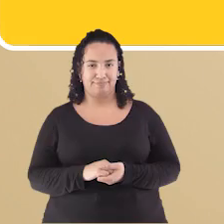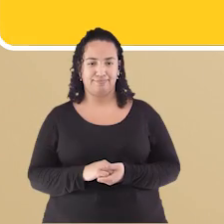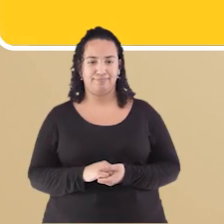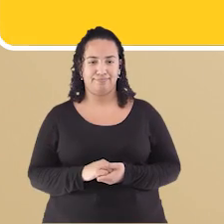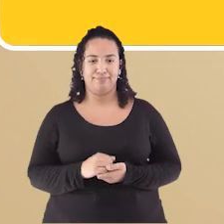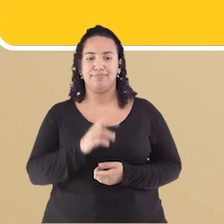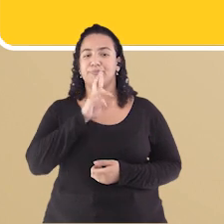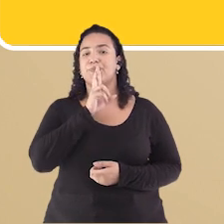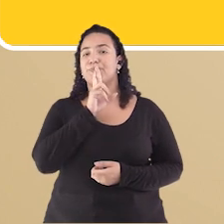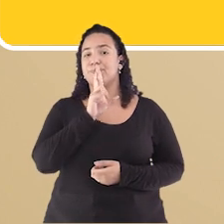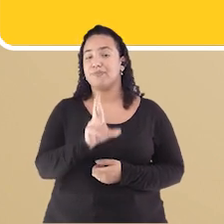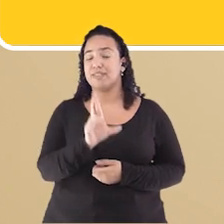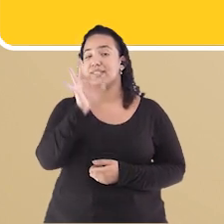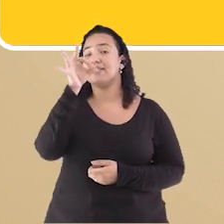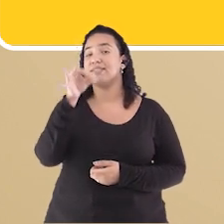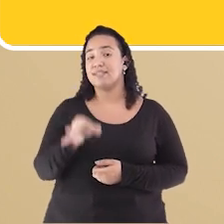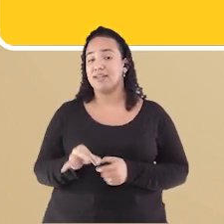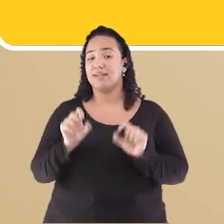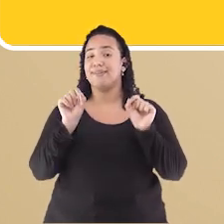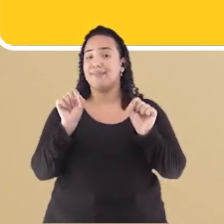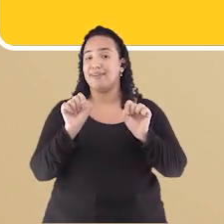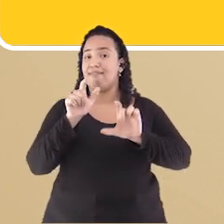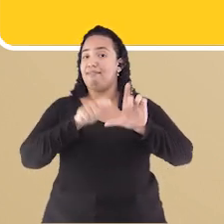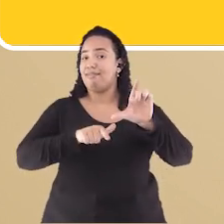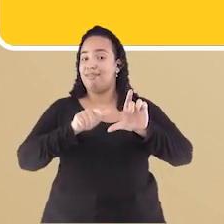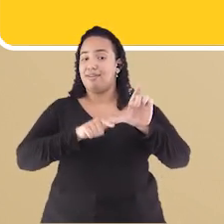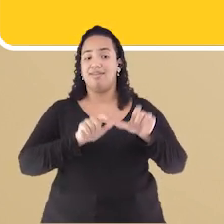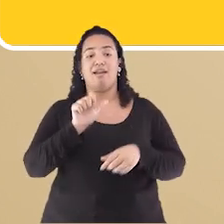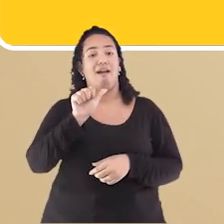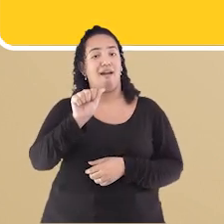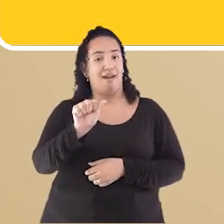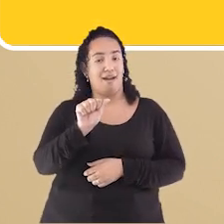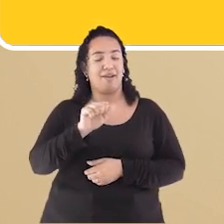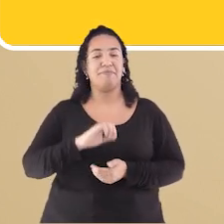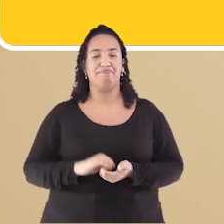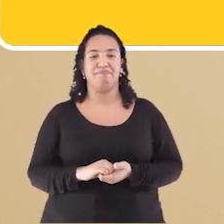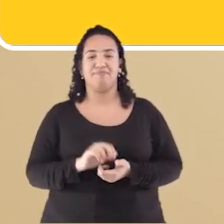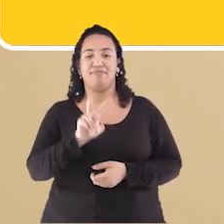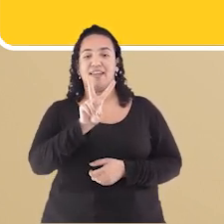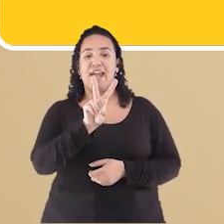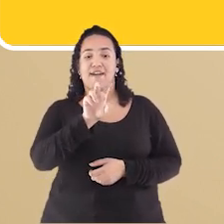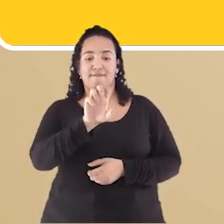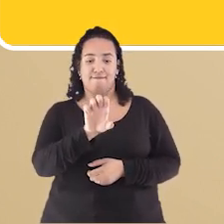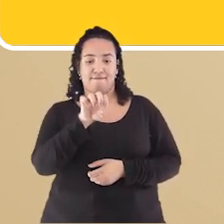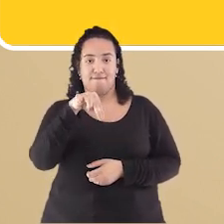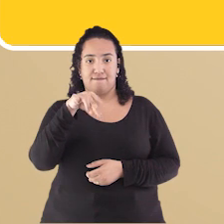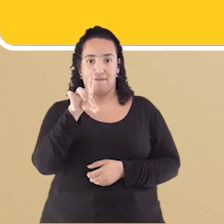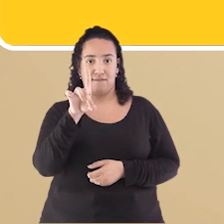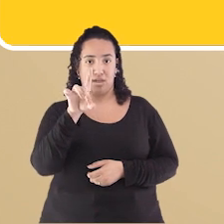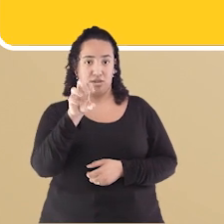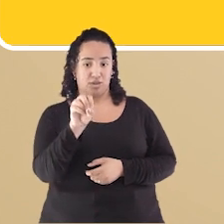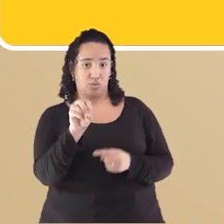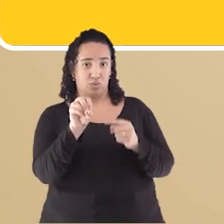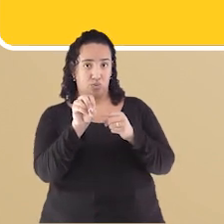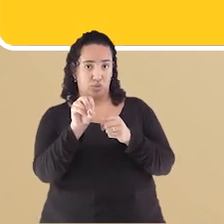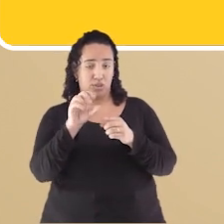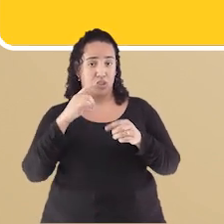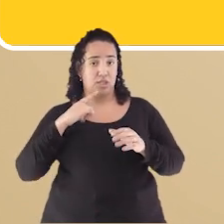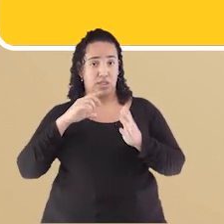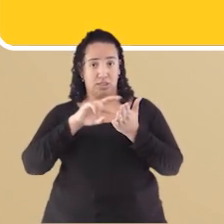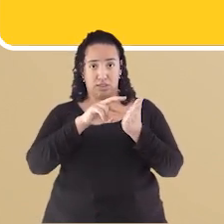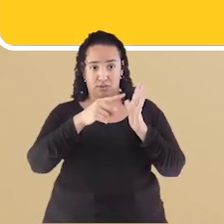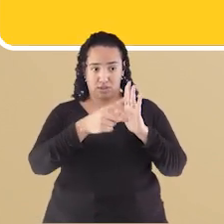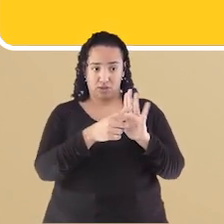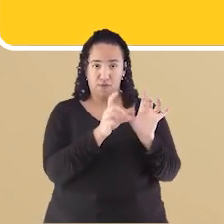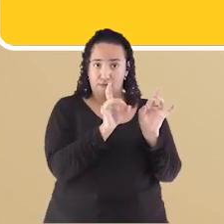A resposta correta Da questão 1 É a letra A Vendo Pois vendo Possui o